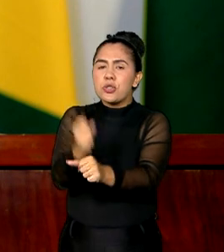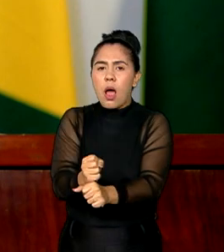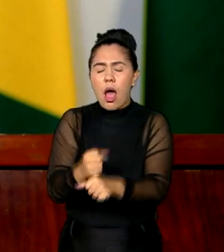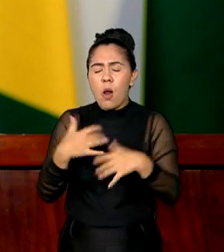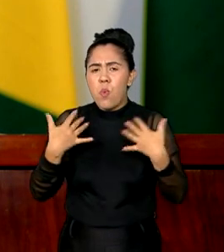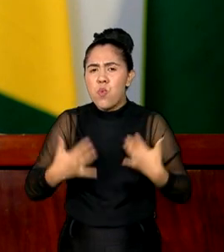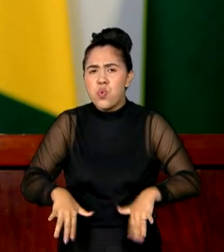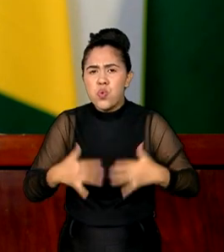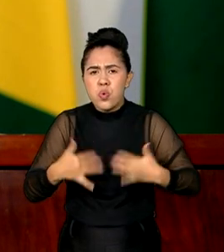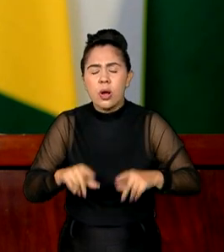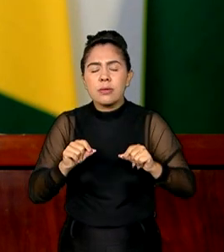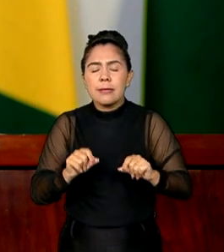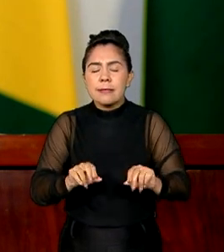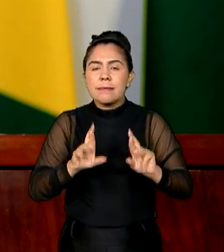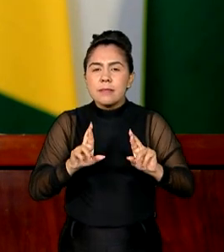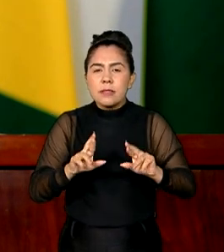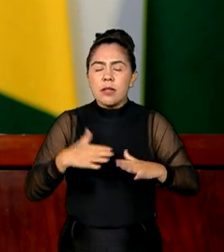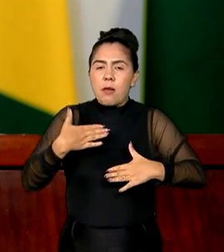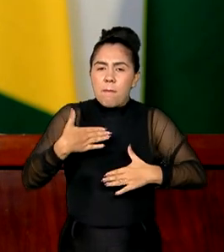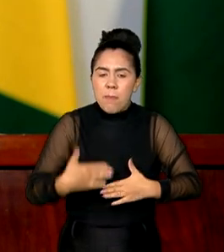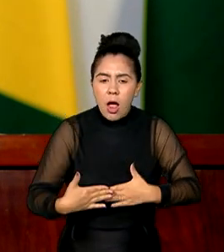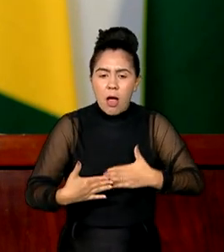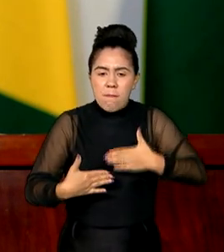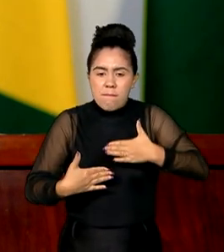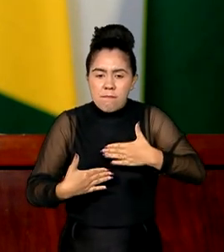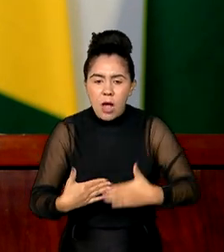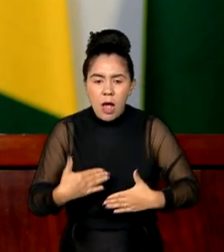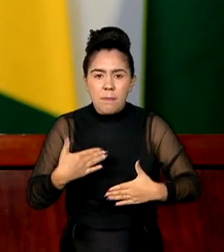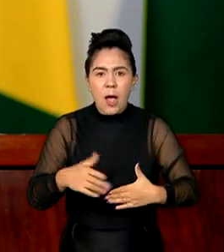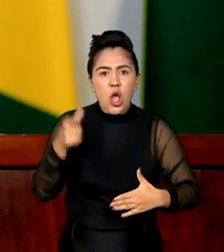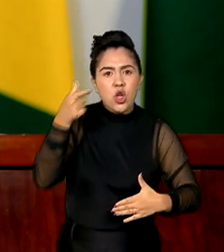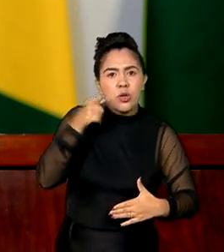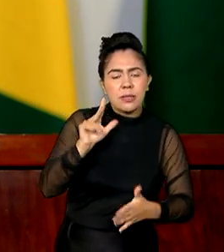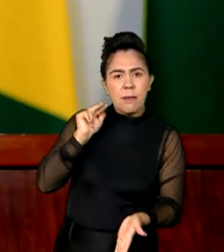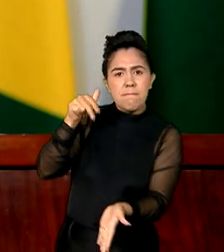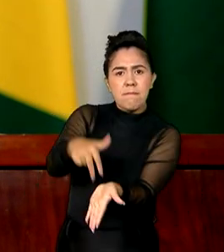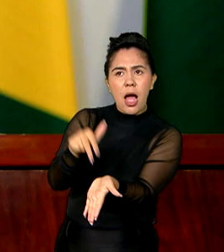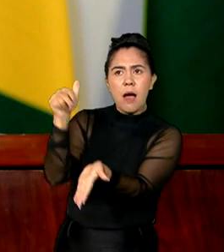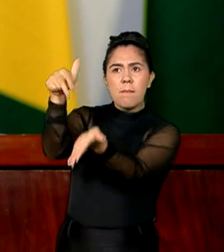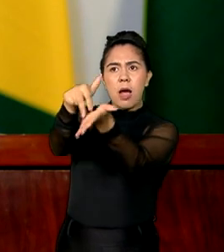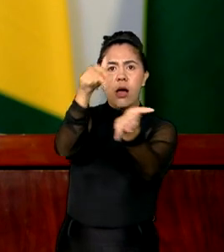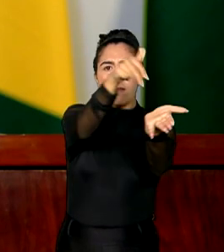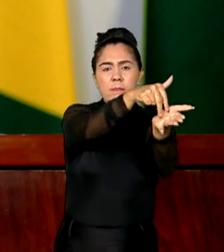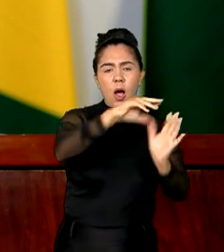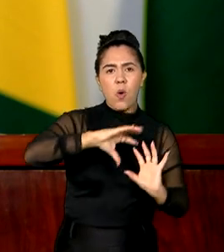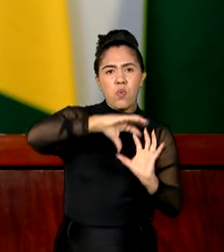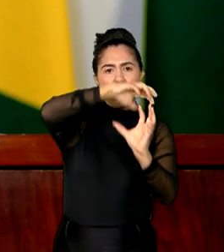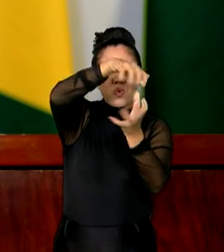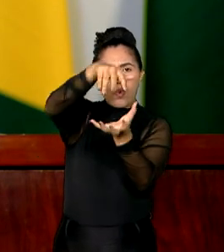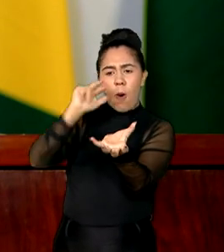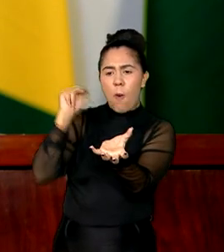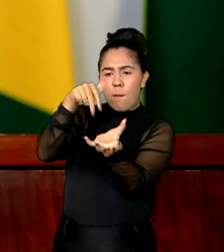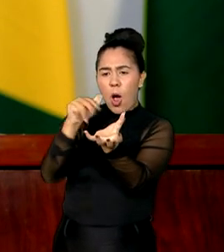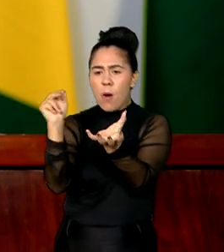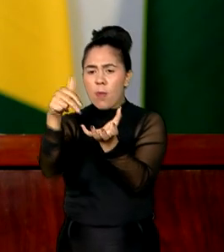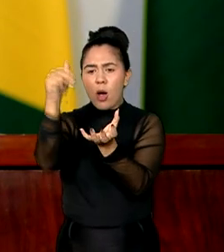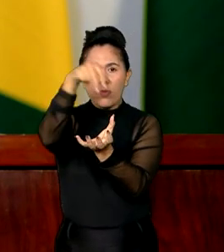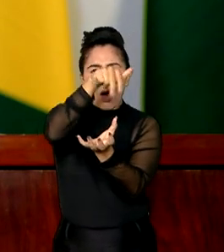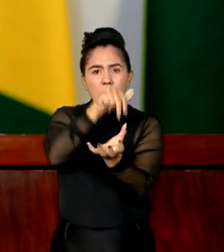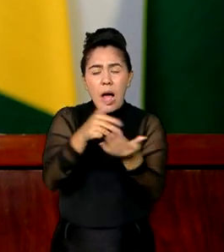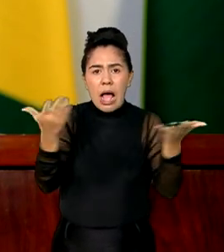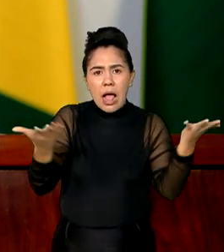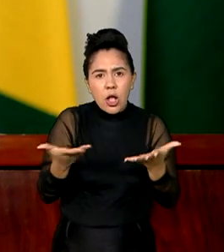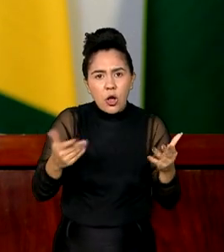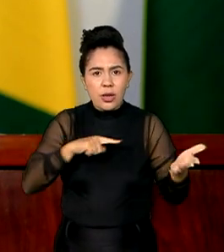de galgar espaços importantes no mundo como ele tem agora com a transição climática e com a transição